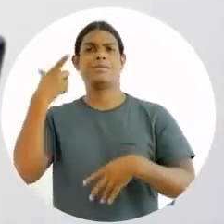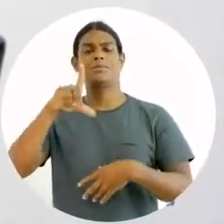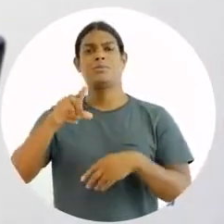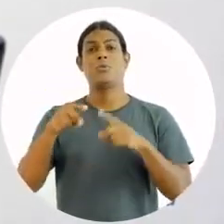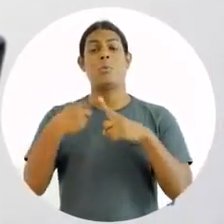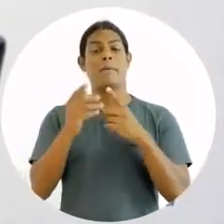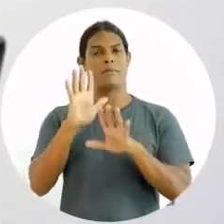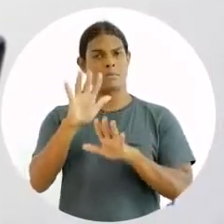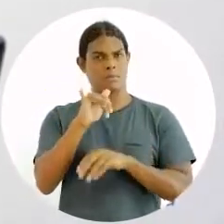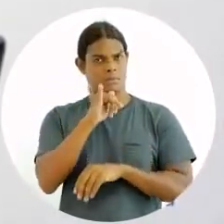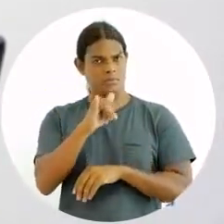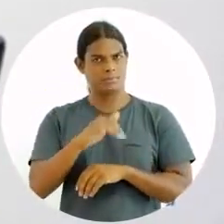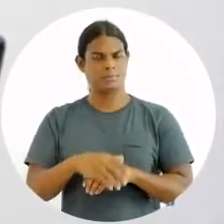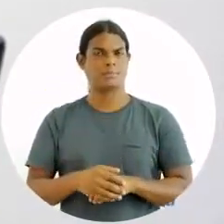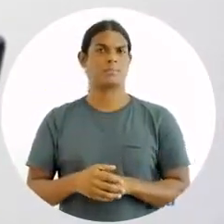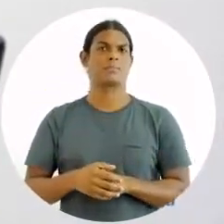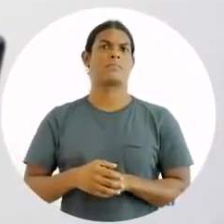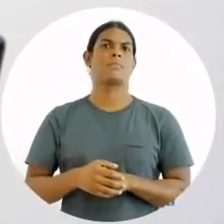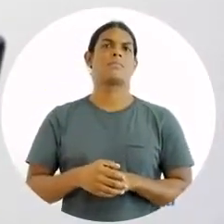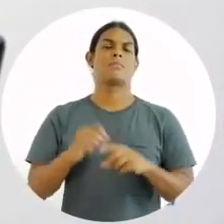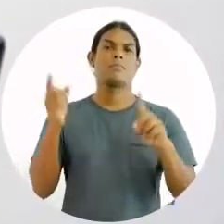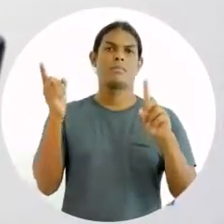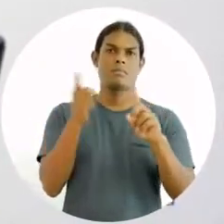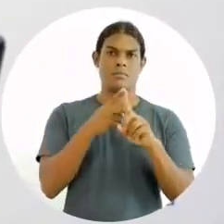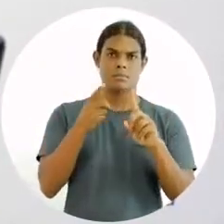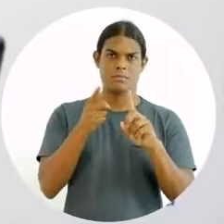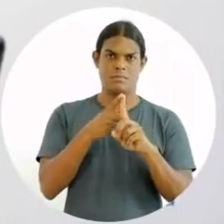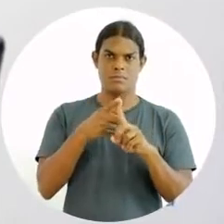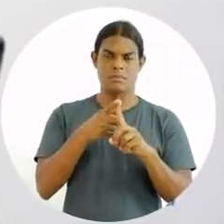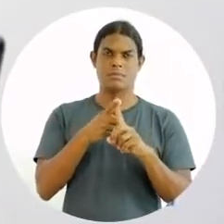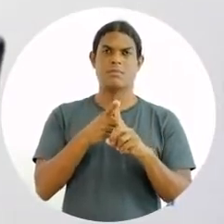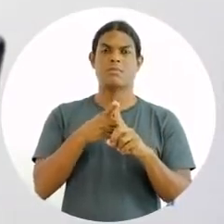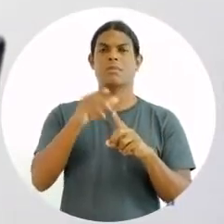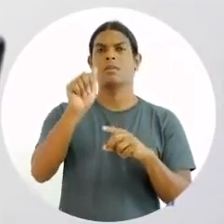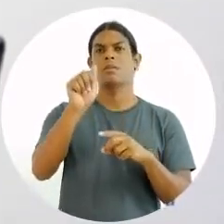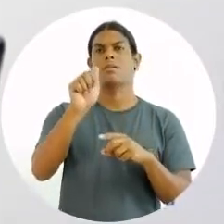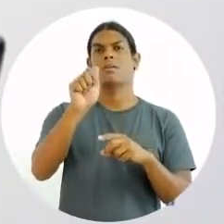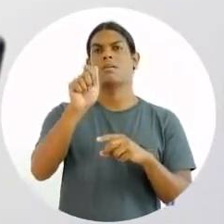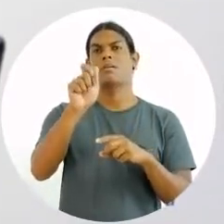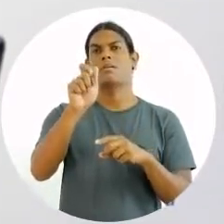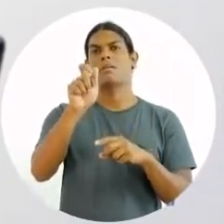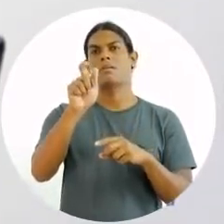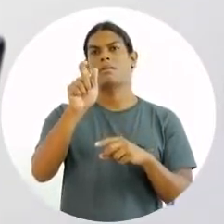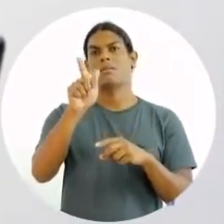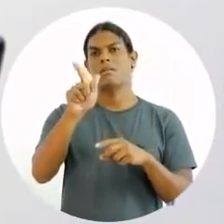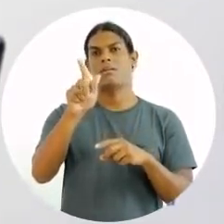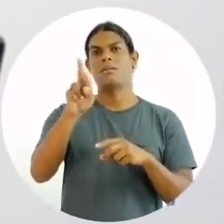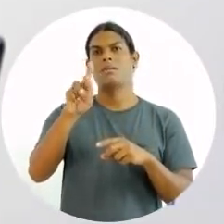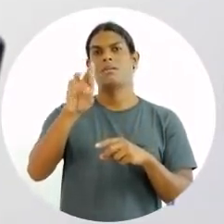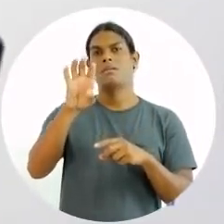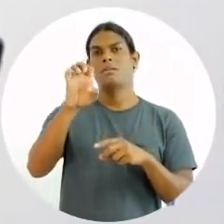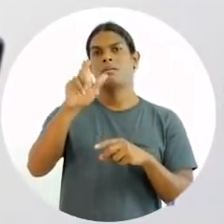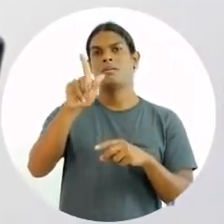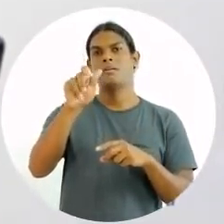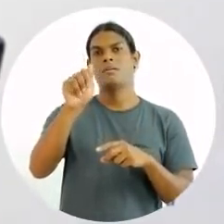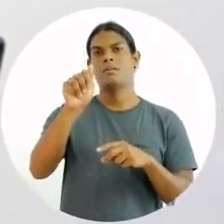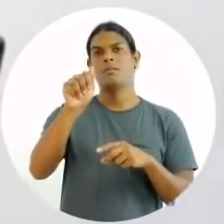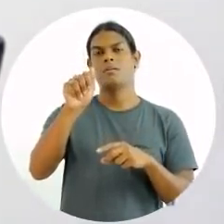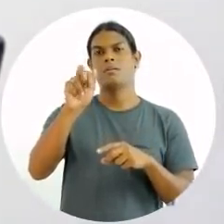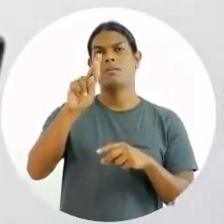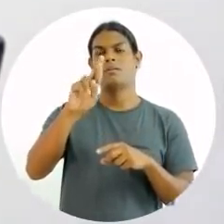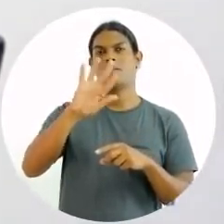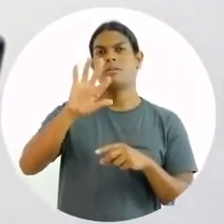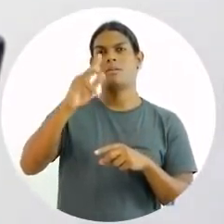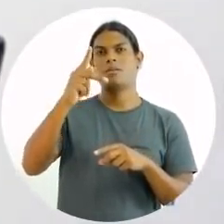inerentes a Por exemplo, o primeiro processo é o processo de agregar pessoas. O que significa isso? Eu acho que o nome já diz tudo.